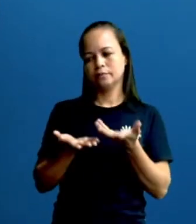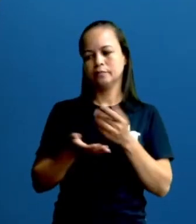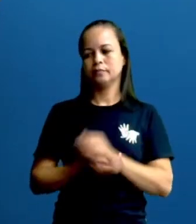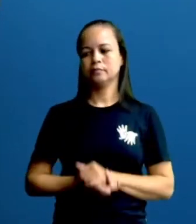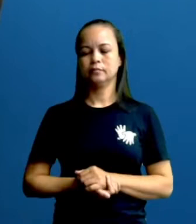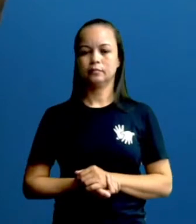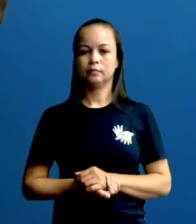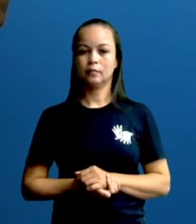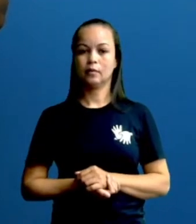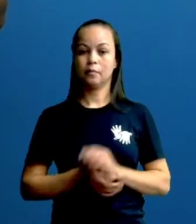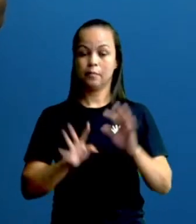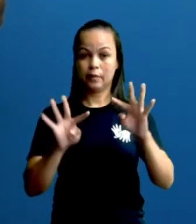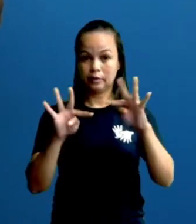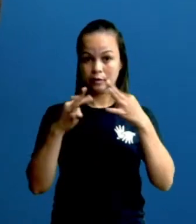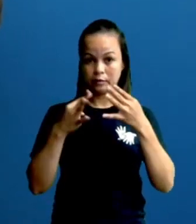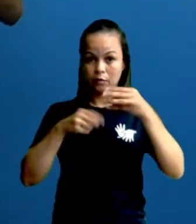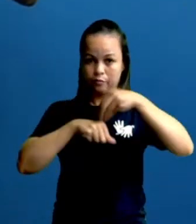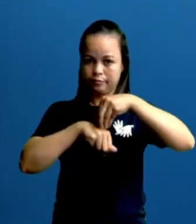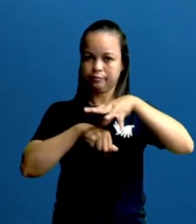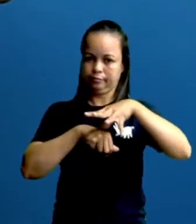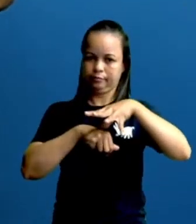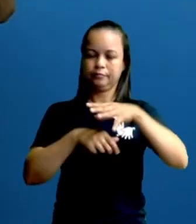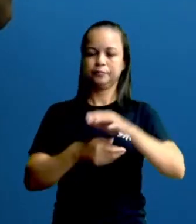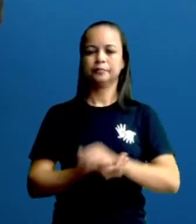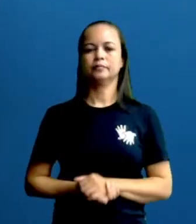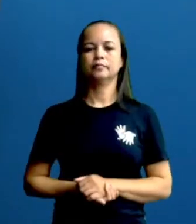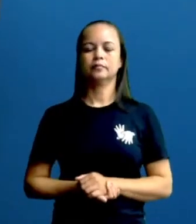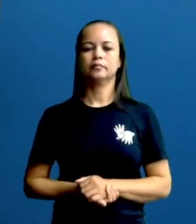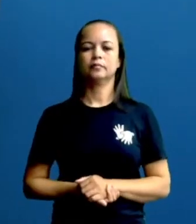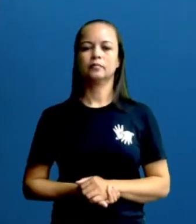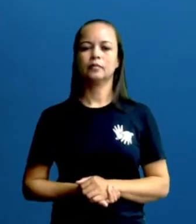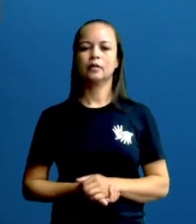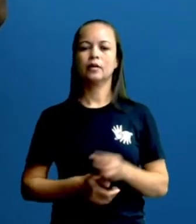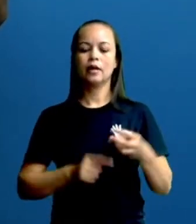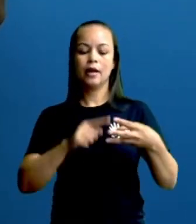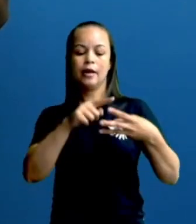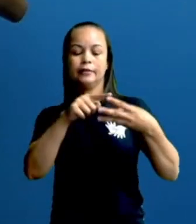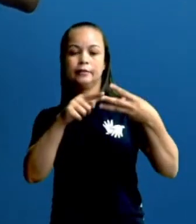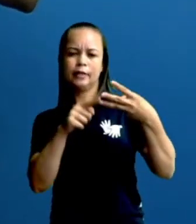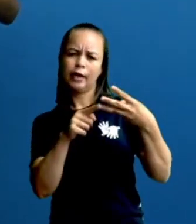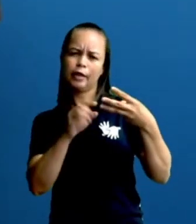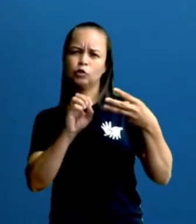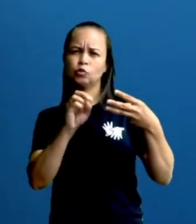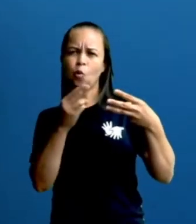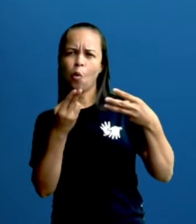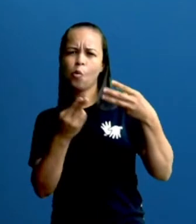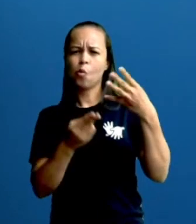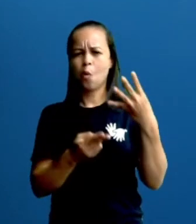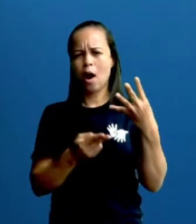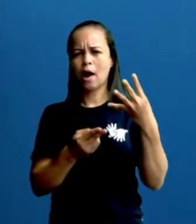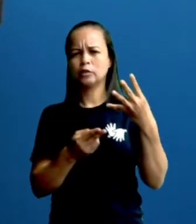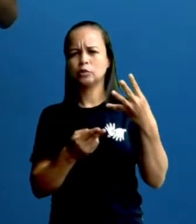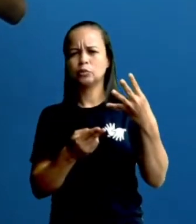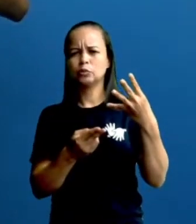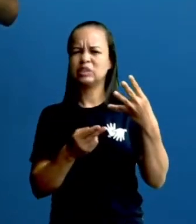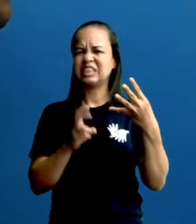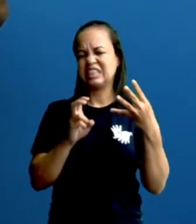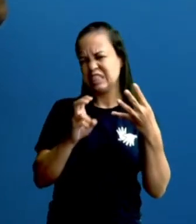Preste atenção nessa dica. Três, apresenta de três a quatro. No máximo, cinco quadrinhos.